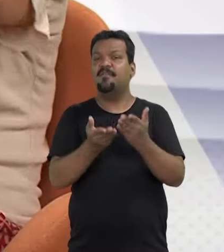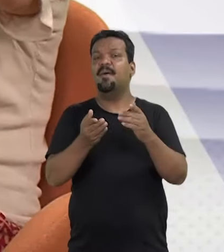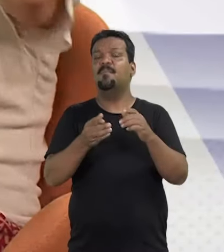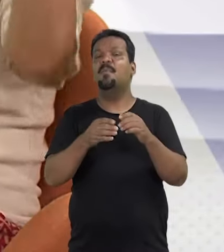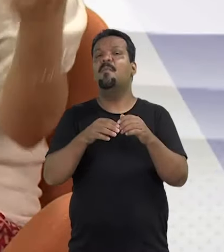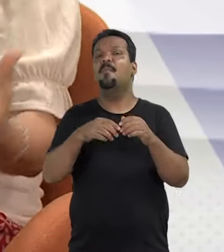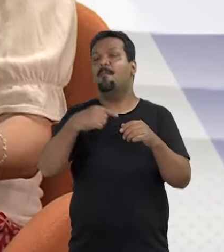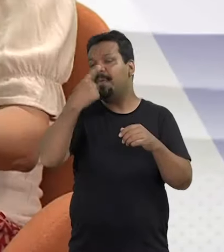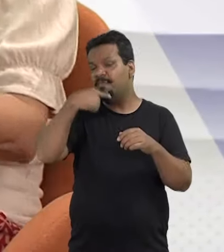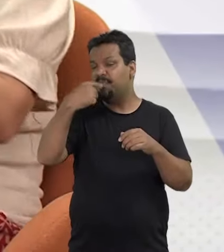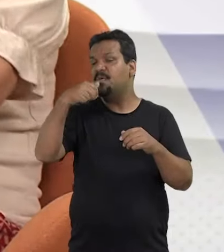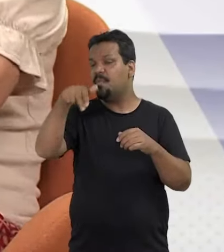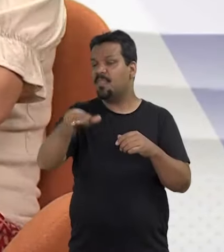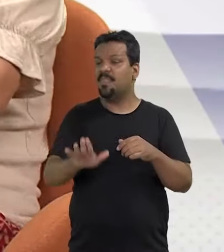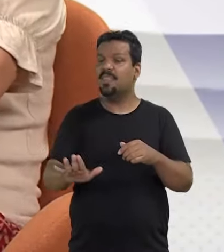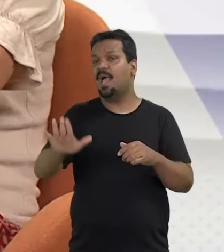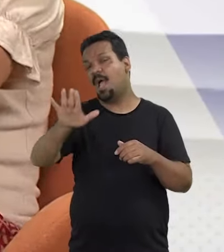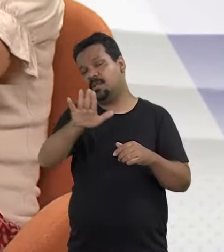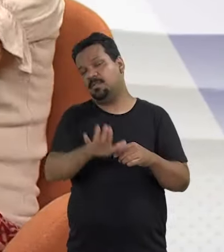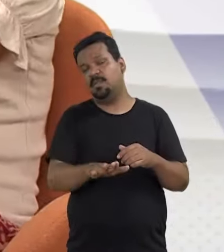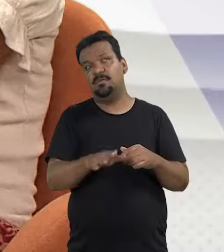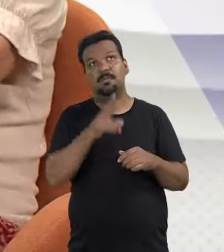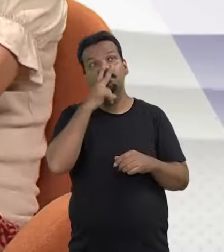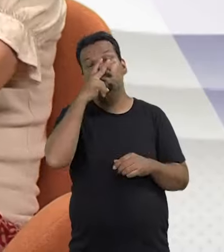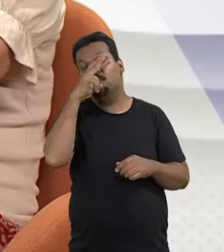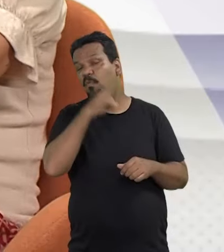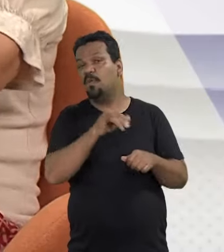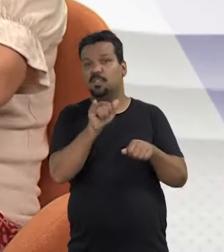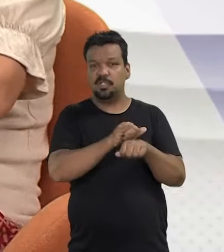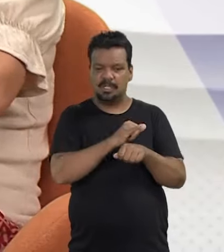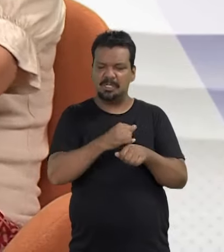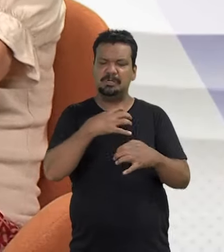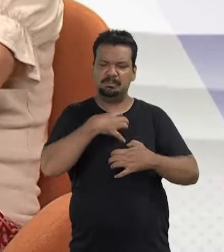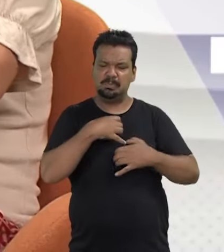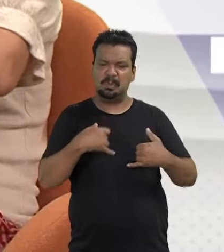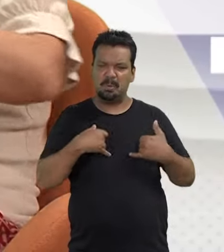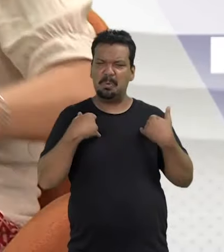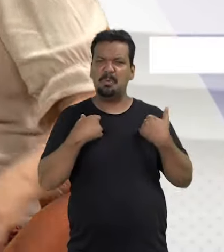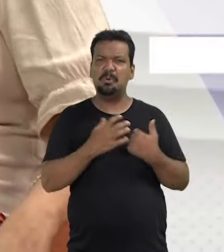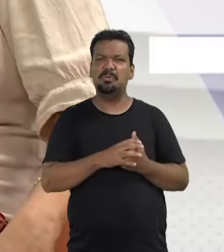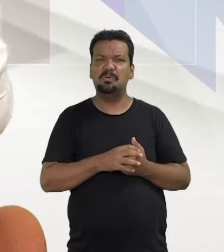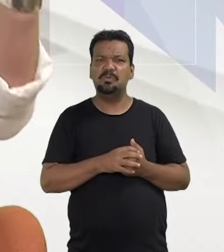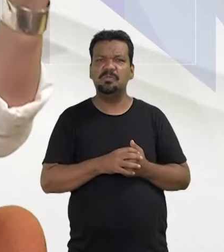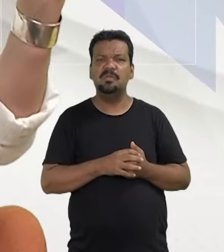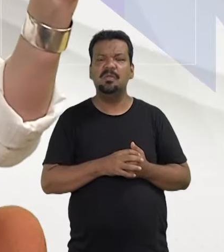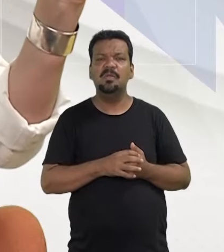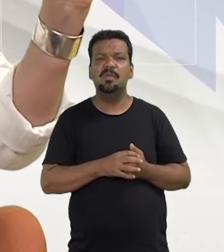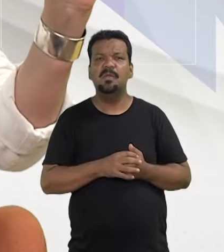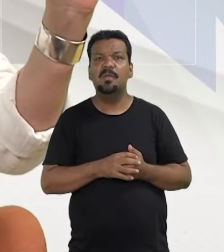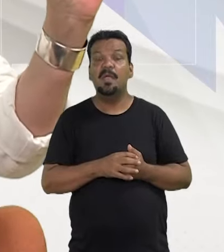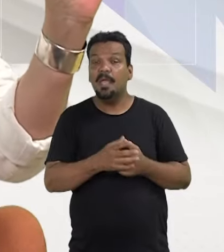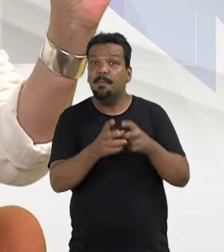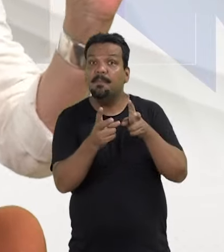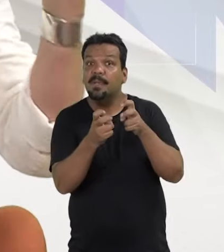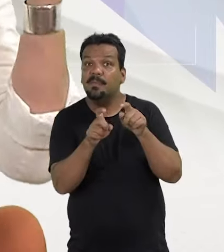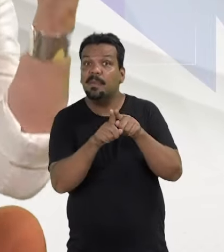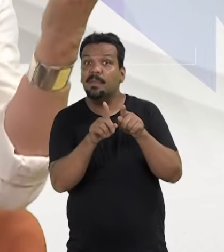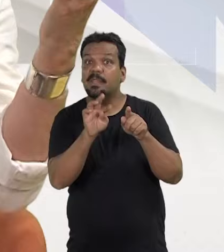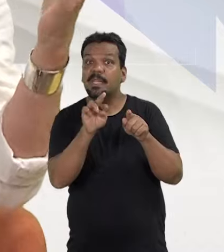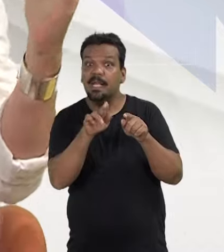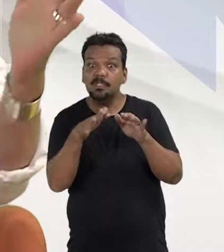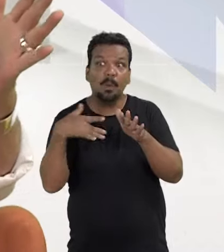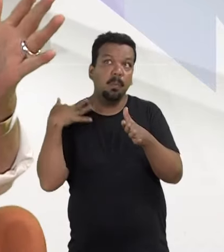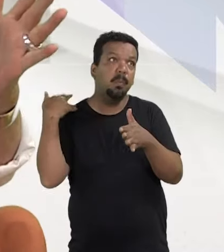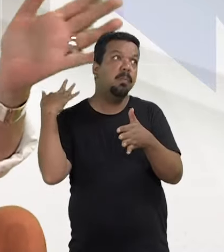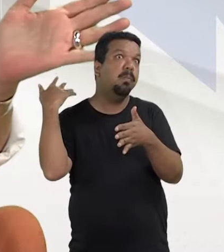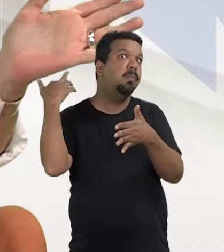um parlamento nacional. Então, para a gente, isso é forte, estratégico e motivo de orgulho. Só um adendozinho, e